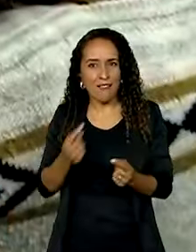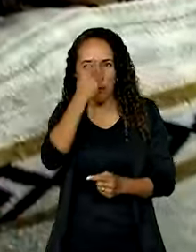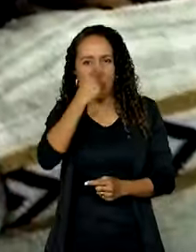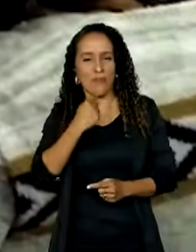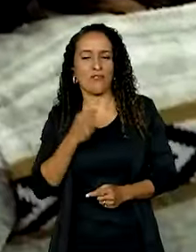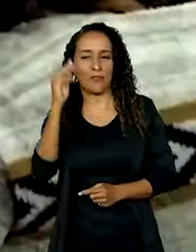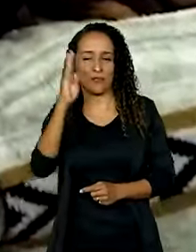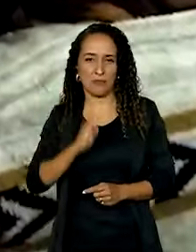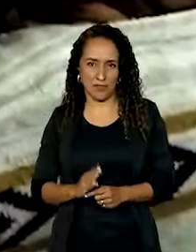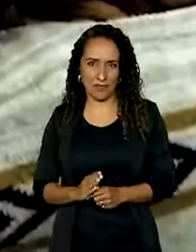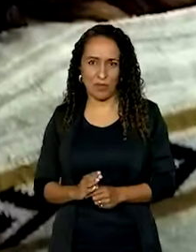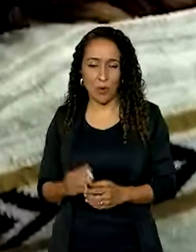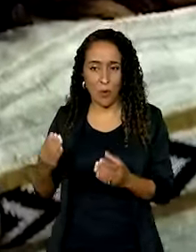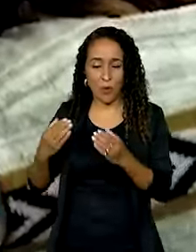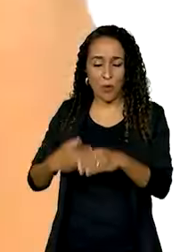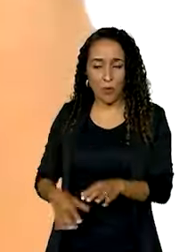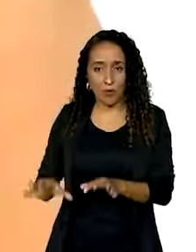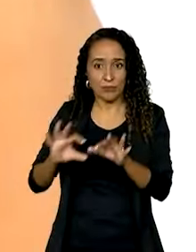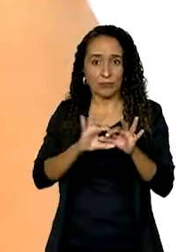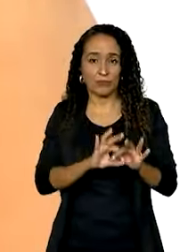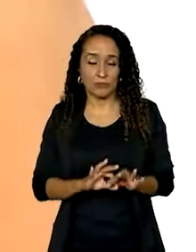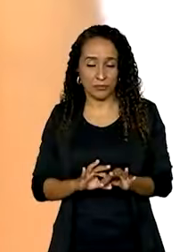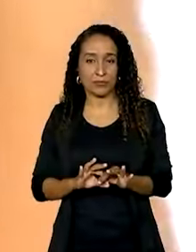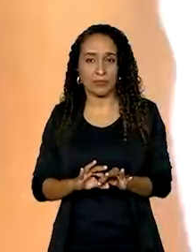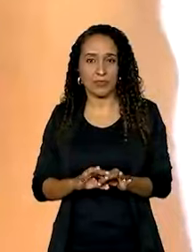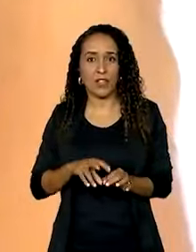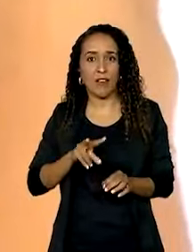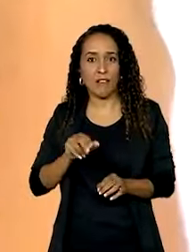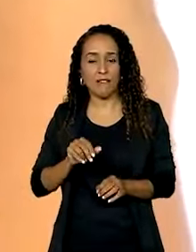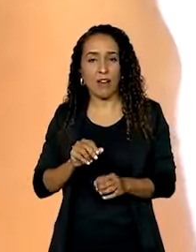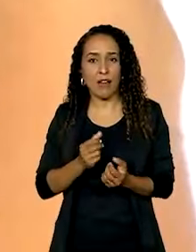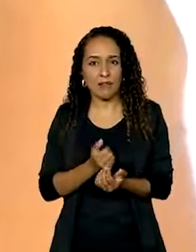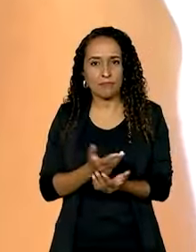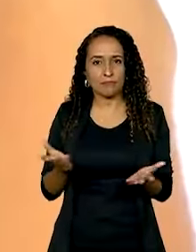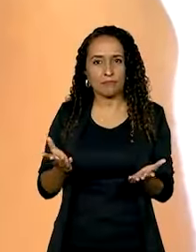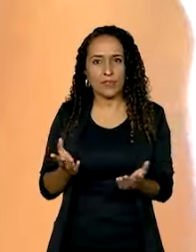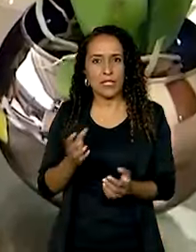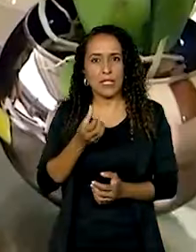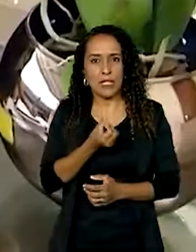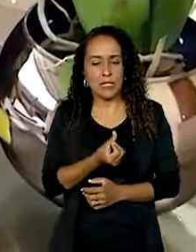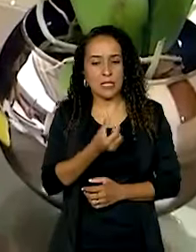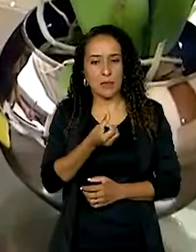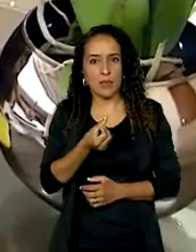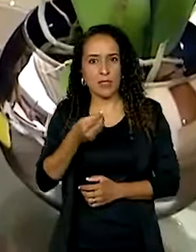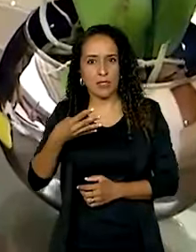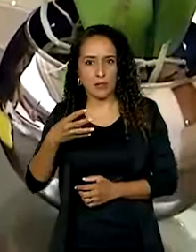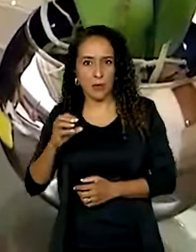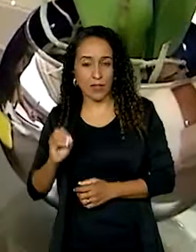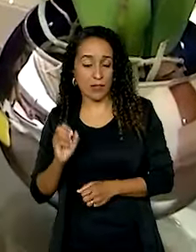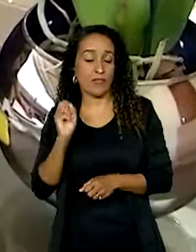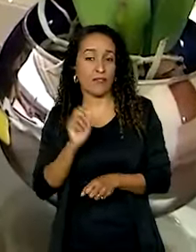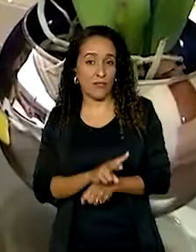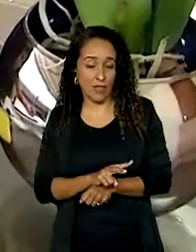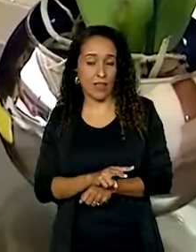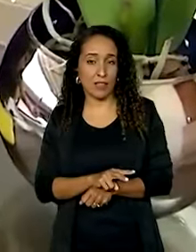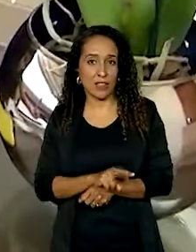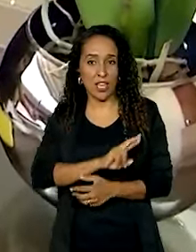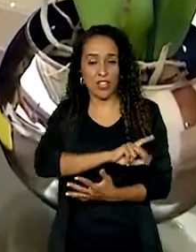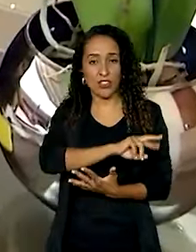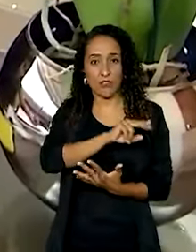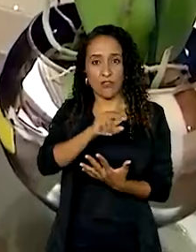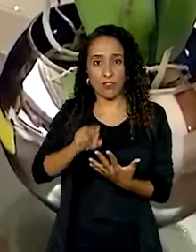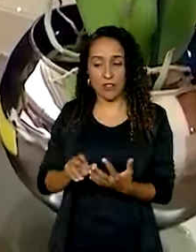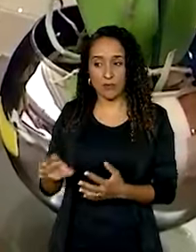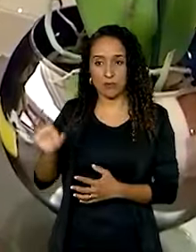concurso público nacional unificado vai oferecer 6.640 vagas em diferentes